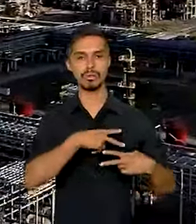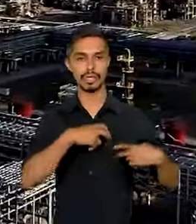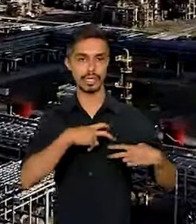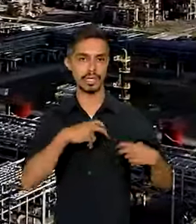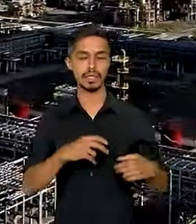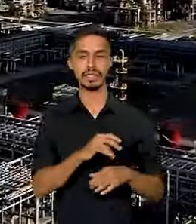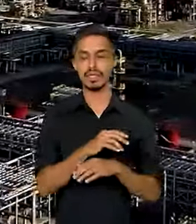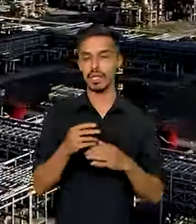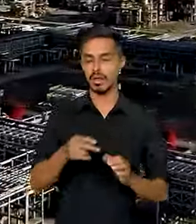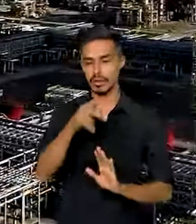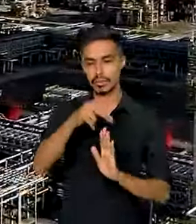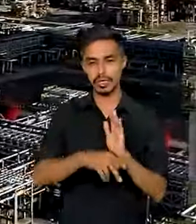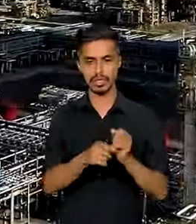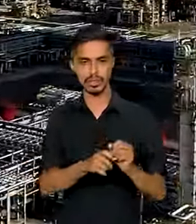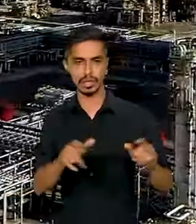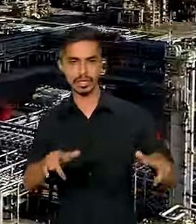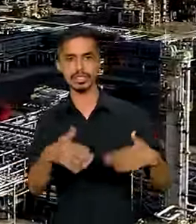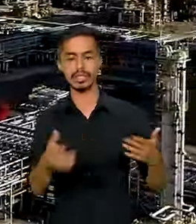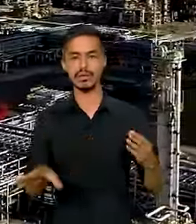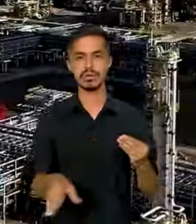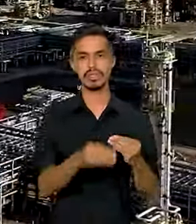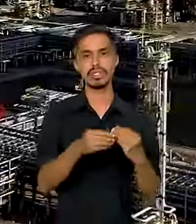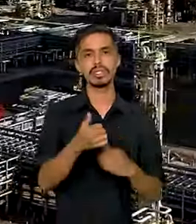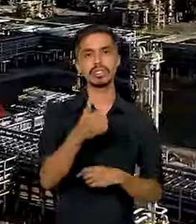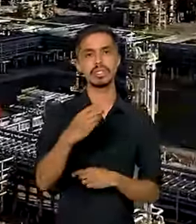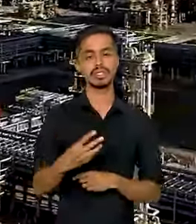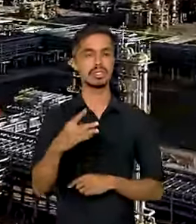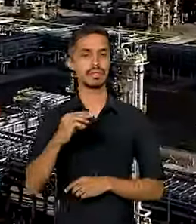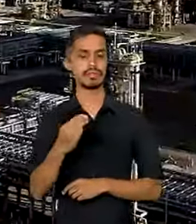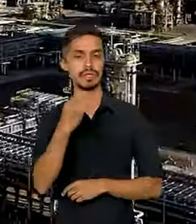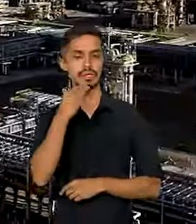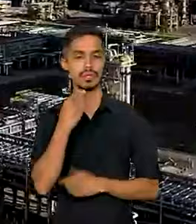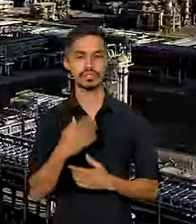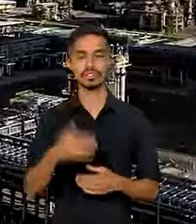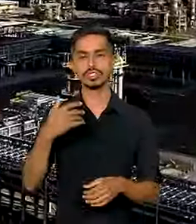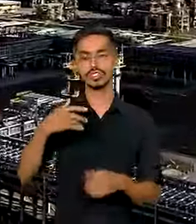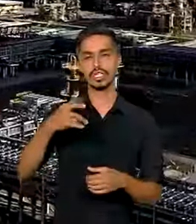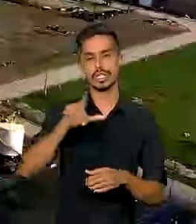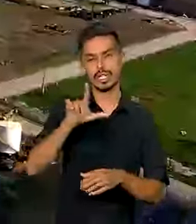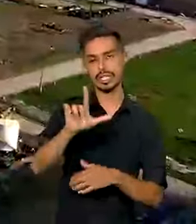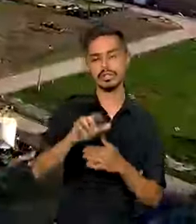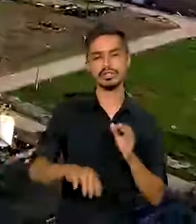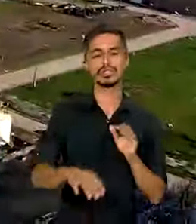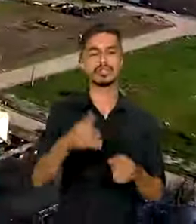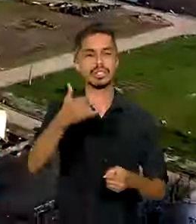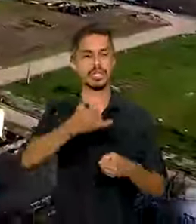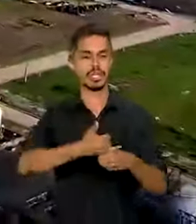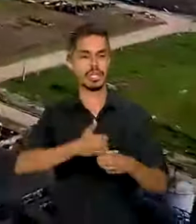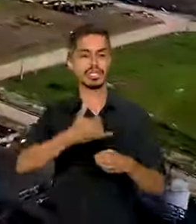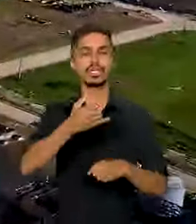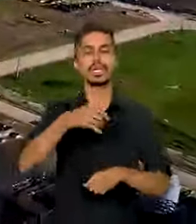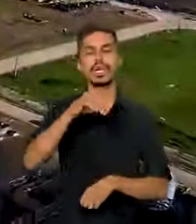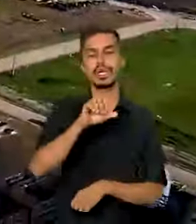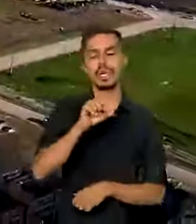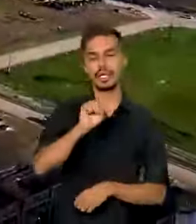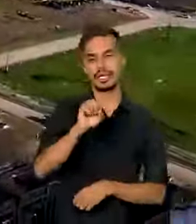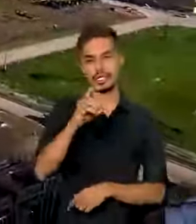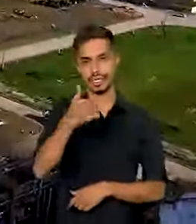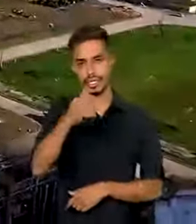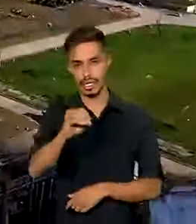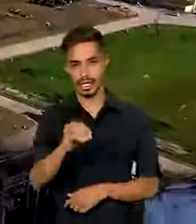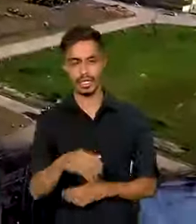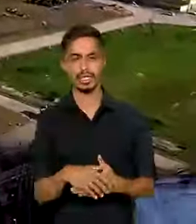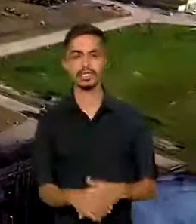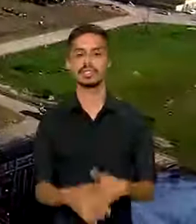vai permitir um acréscimo de cerca de 13 milhões de litros de diesel S10, de baixo teor de enxofre, por